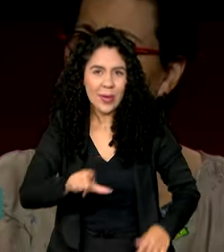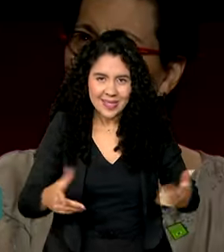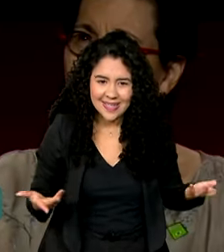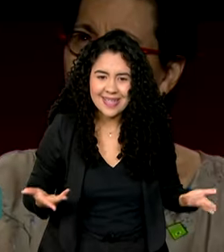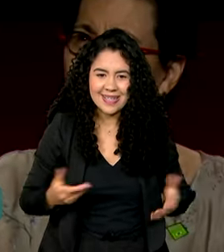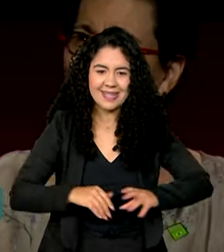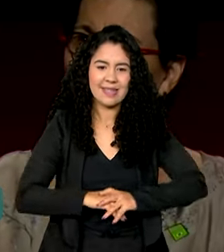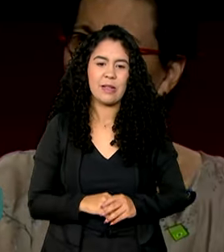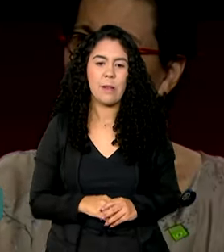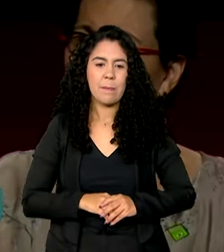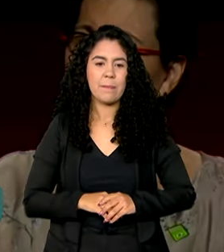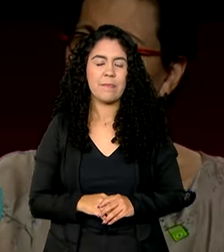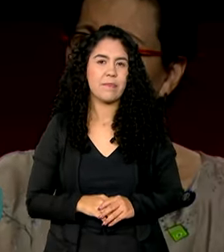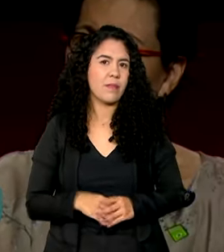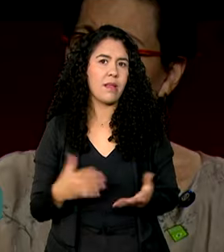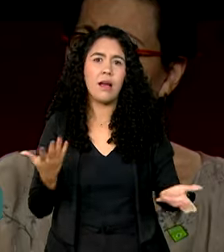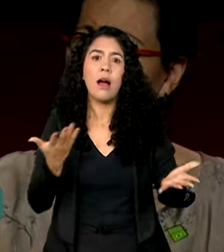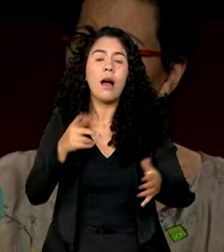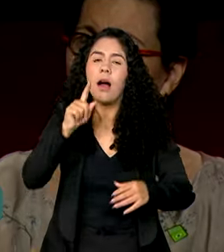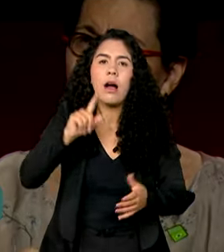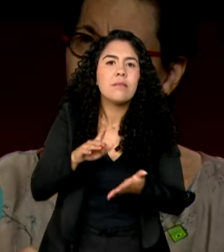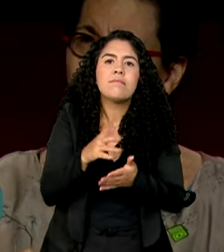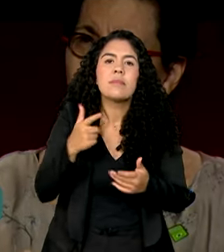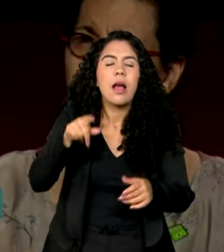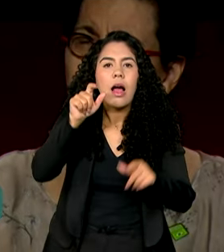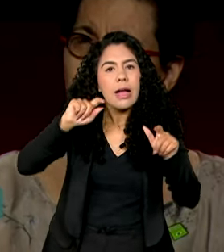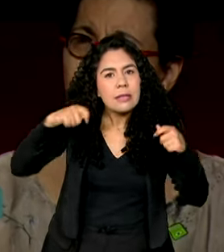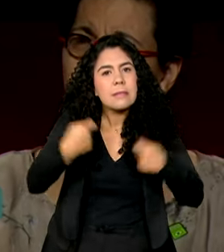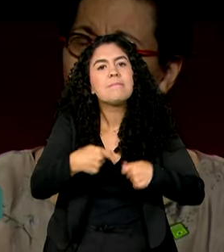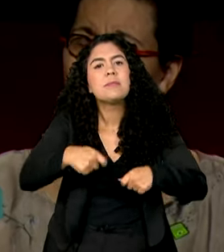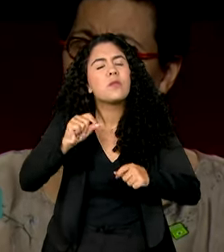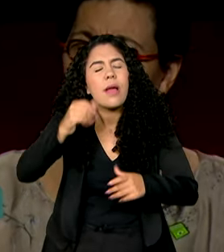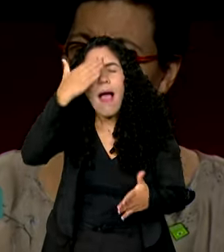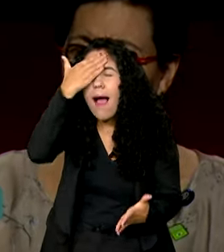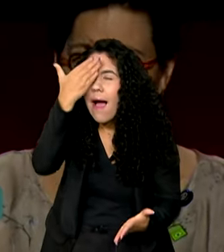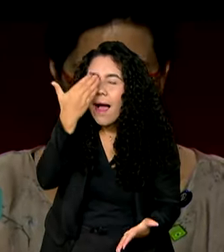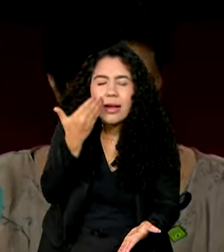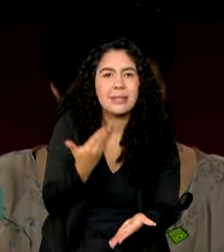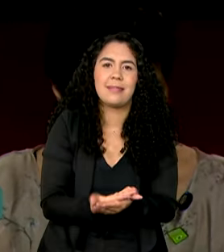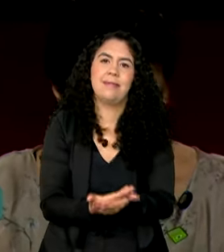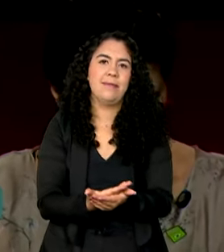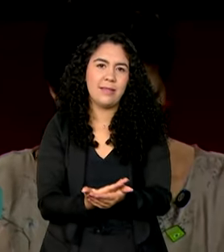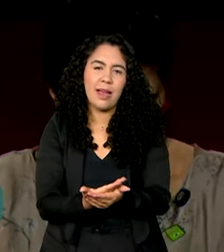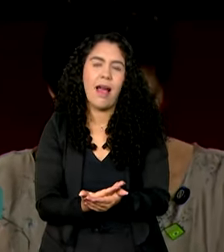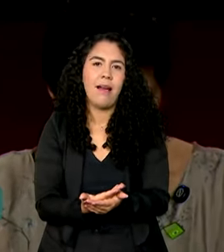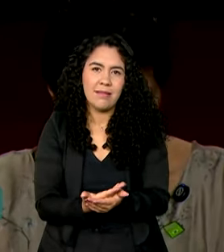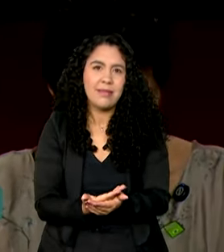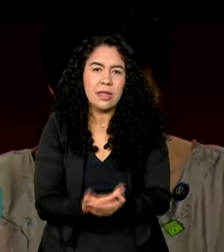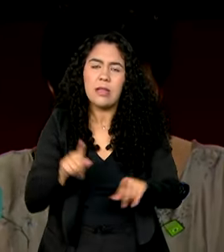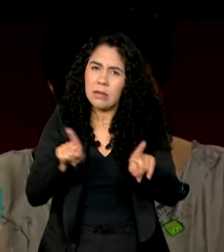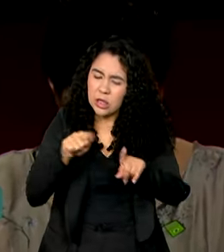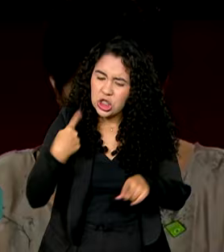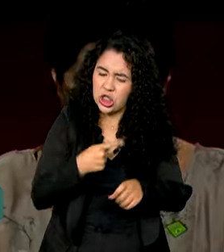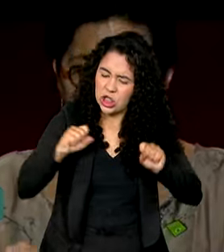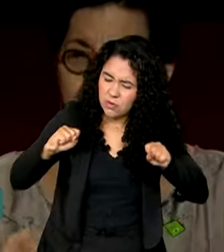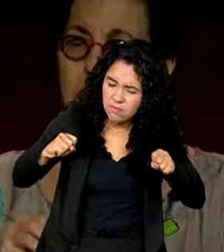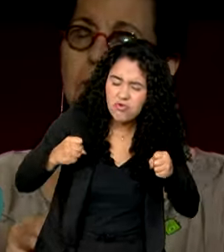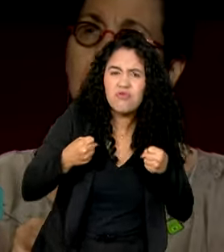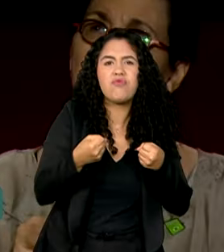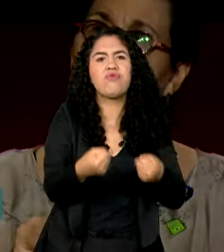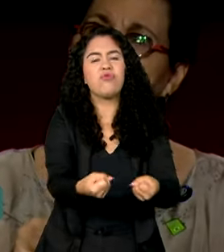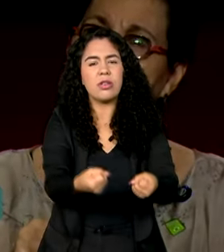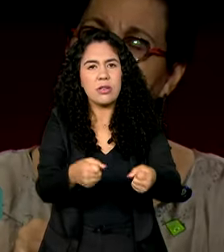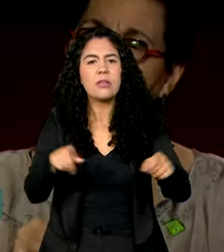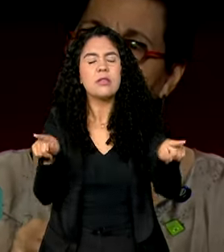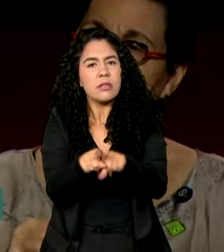Não custa nada a gente acreditar. Não custa nada a gente batalhar. Não custa